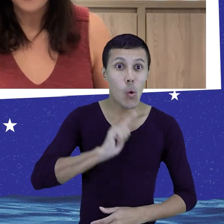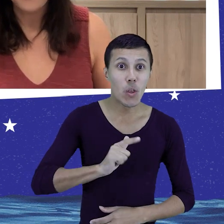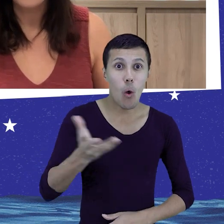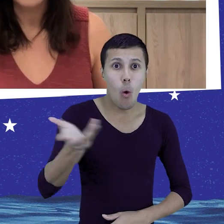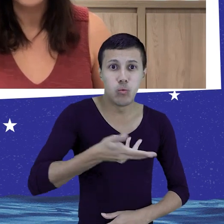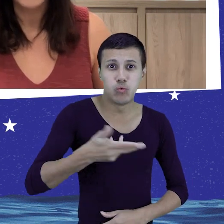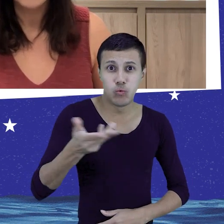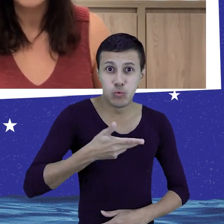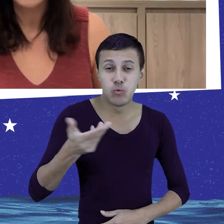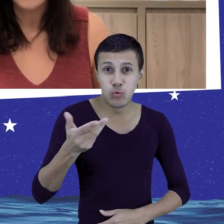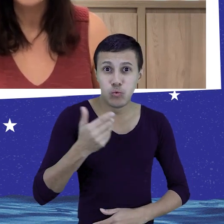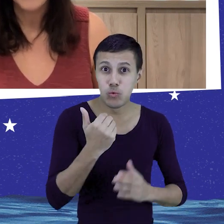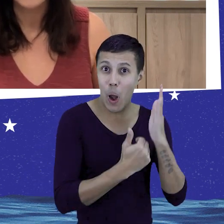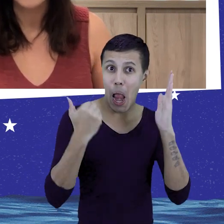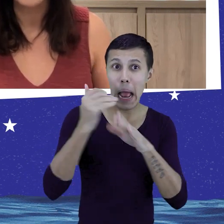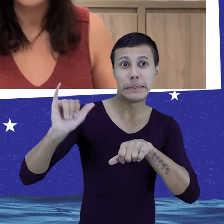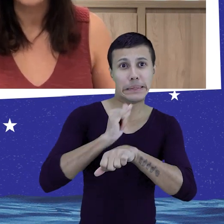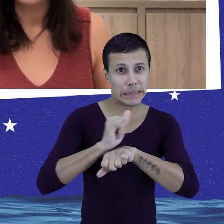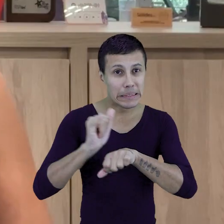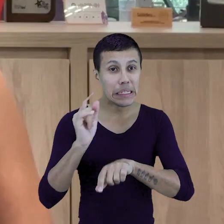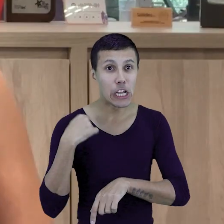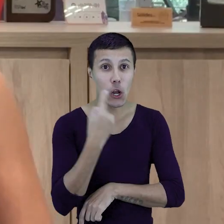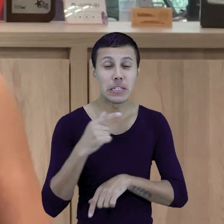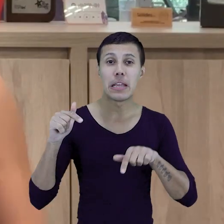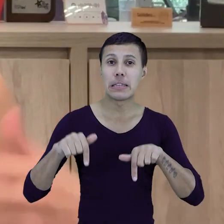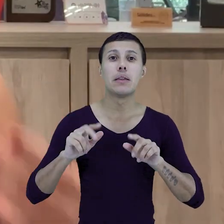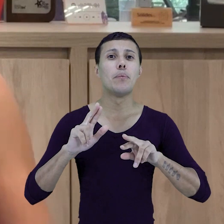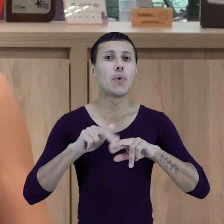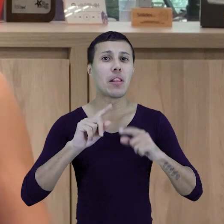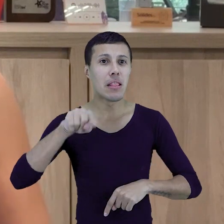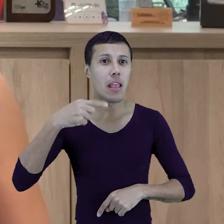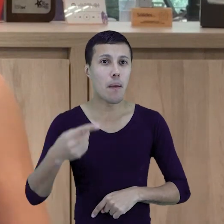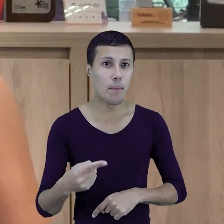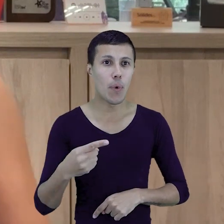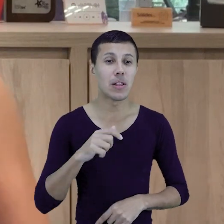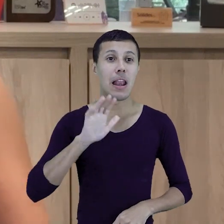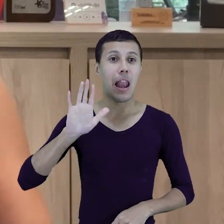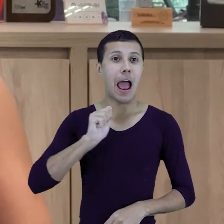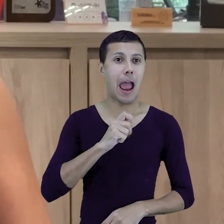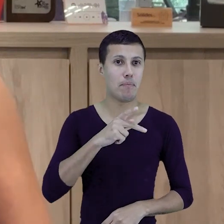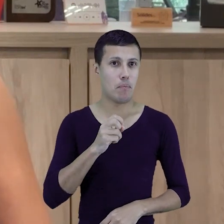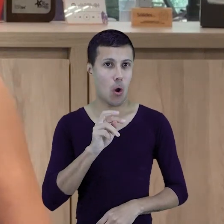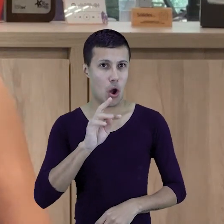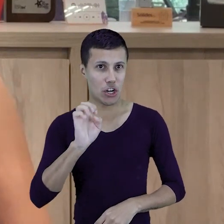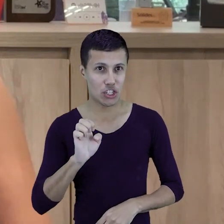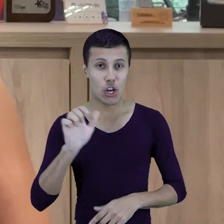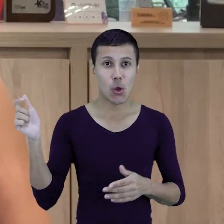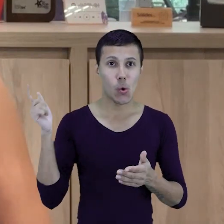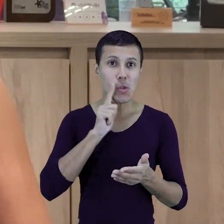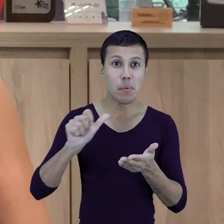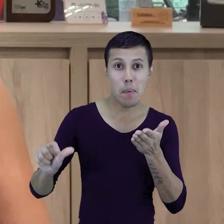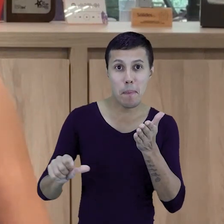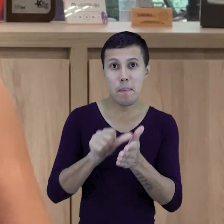acelerar e muito a nossa estratégia, né? Então, logo depois do aporte, a gente fez nossa primeira aquisição,